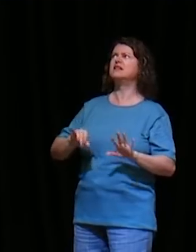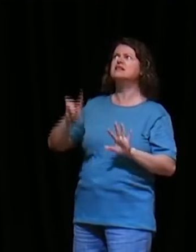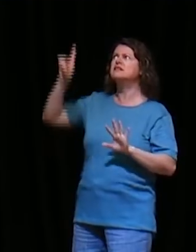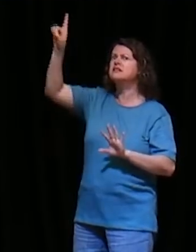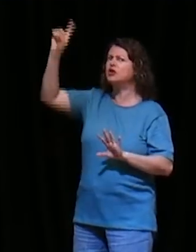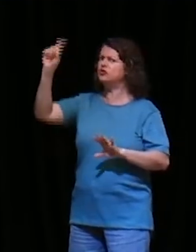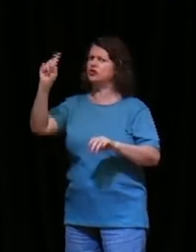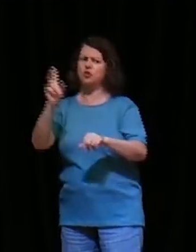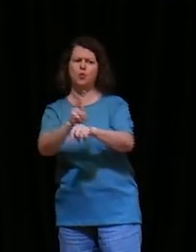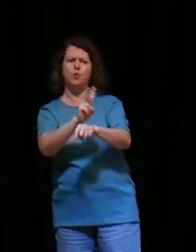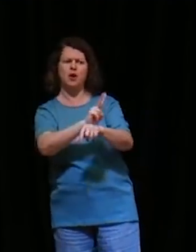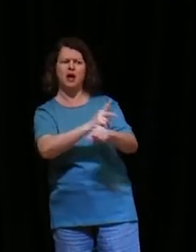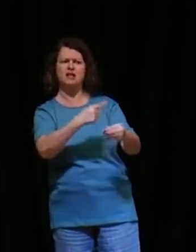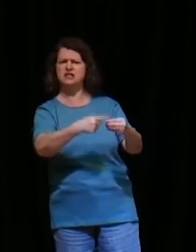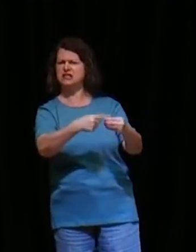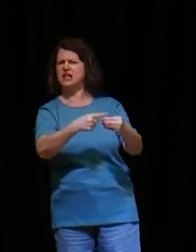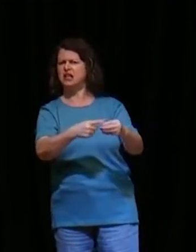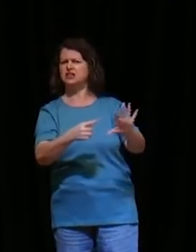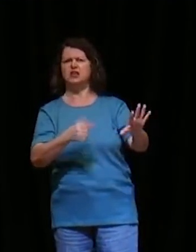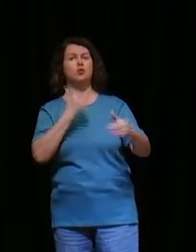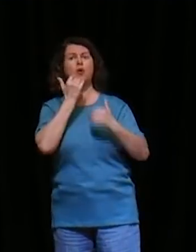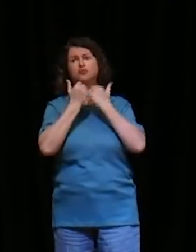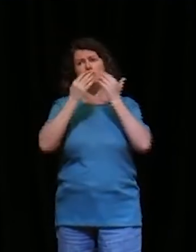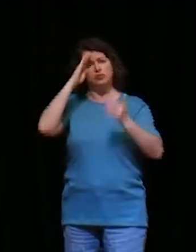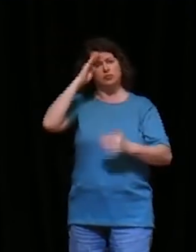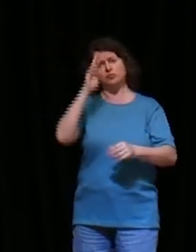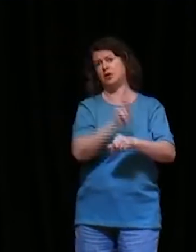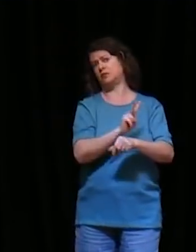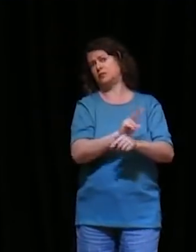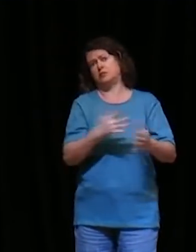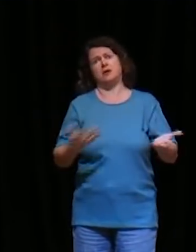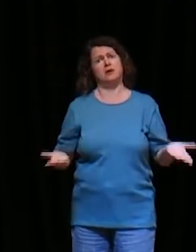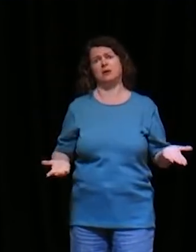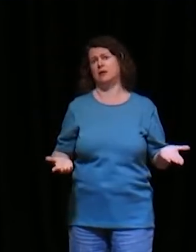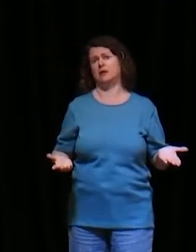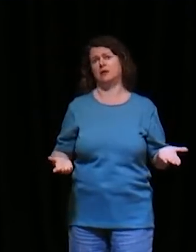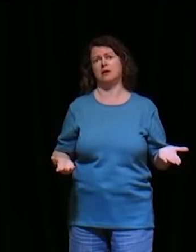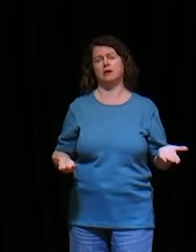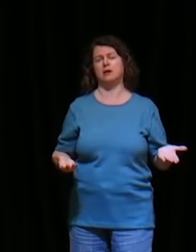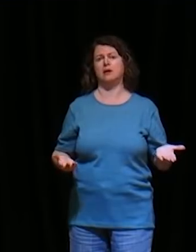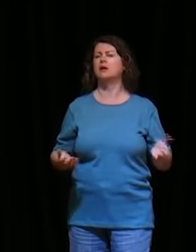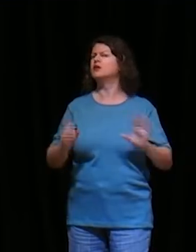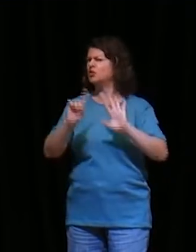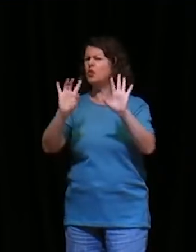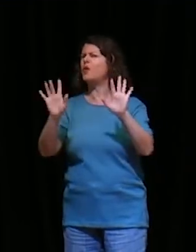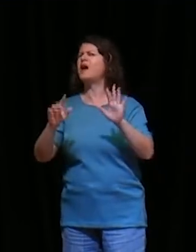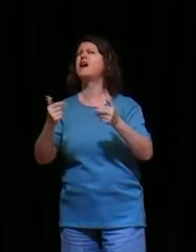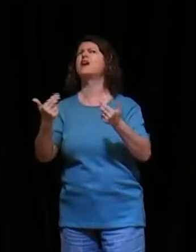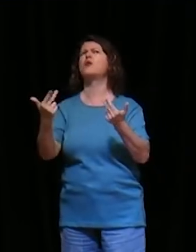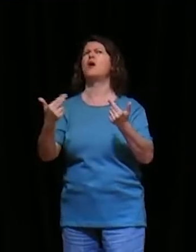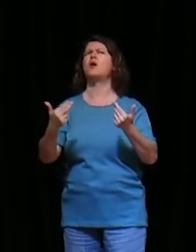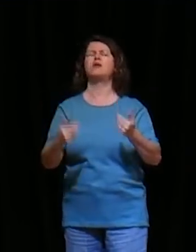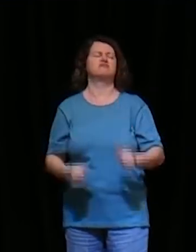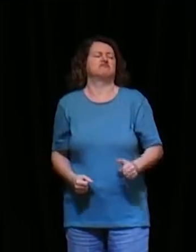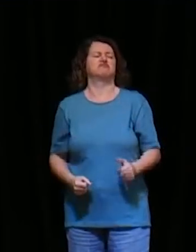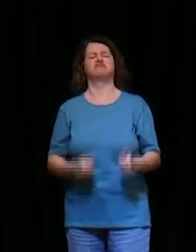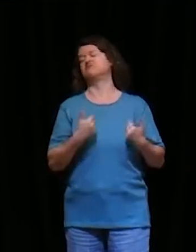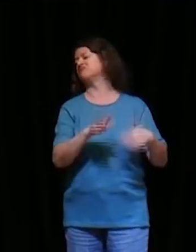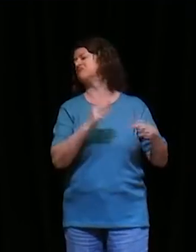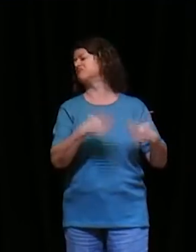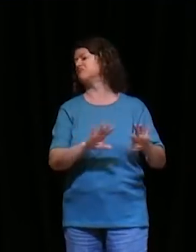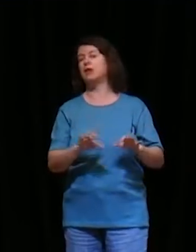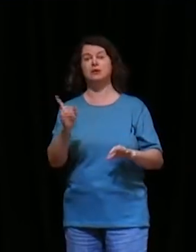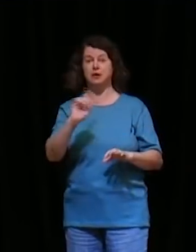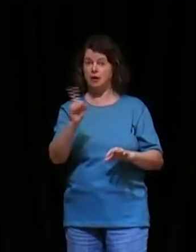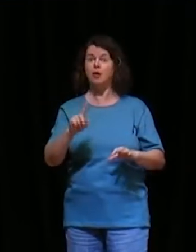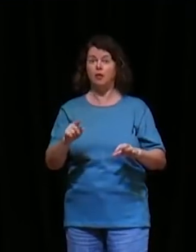está falando assim, larga de qualquer jeito, deixa a porta aberta, não coloca um cadeado, não coloca um sentinela, diz que